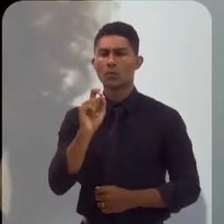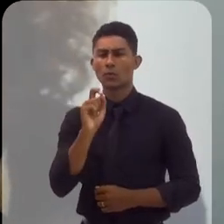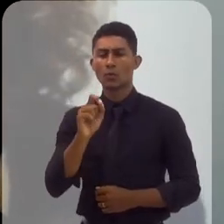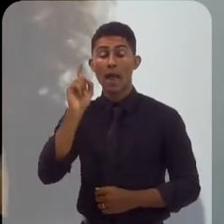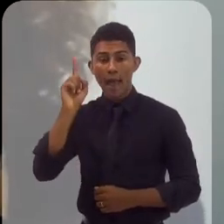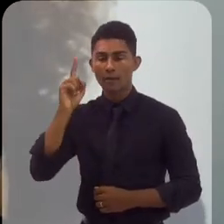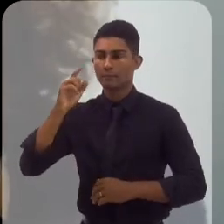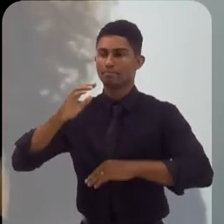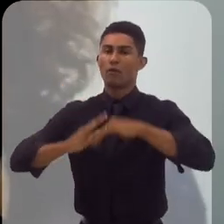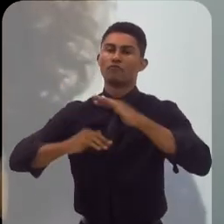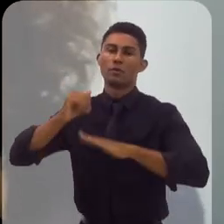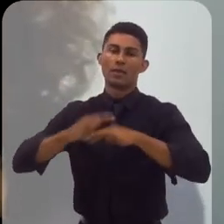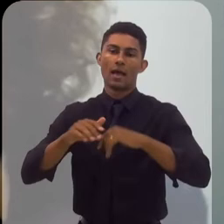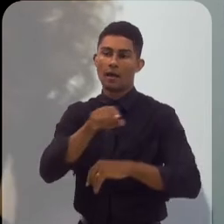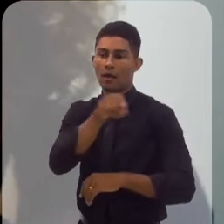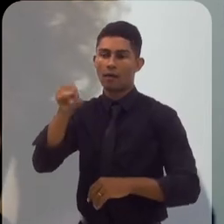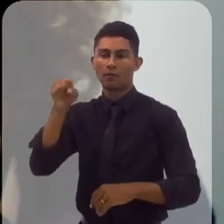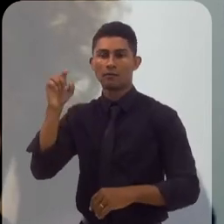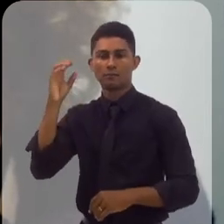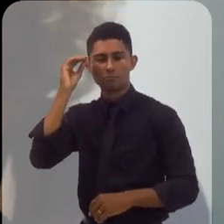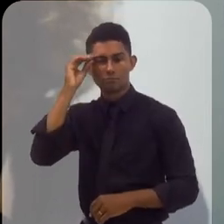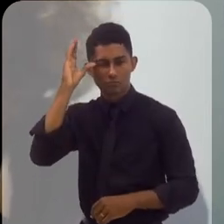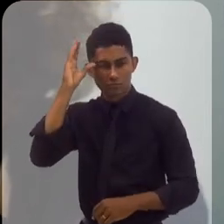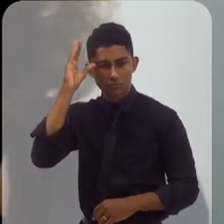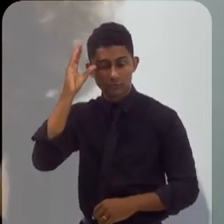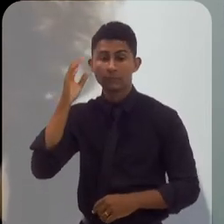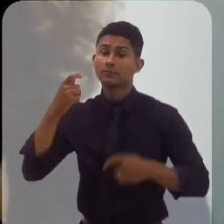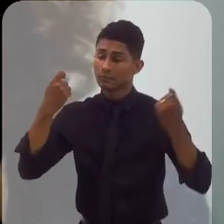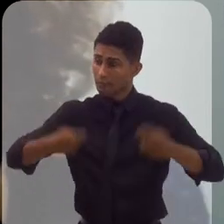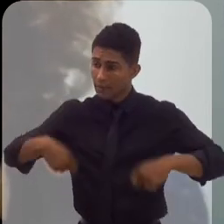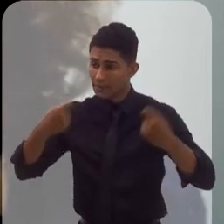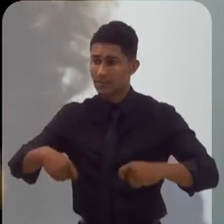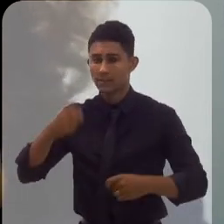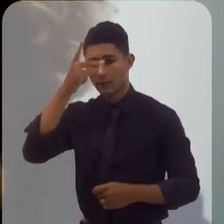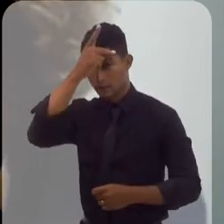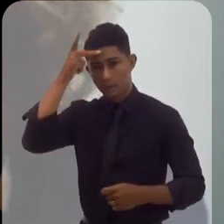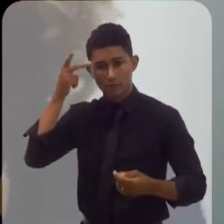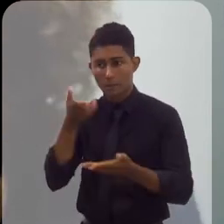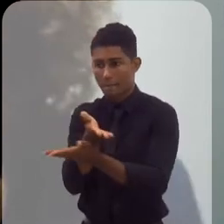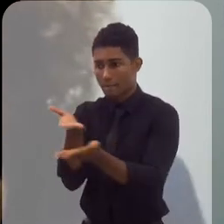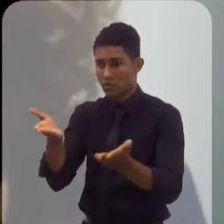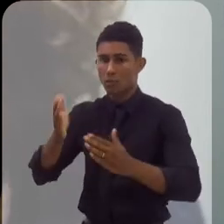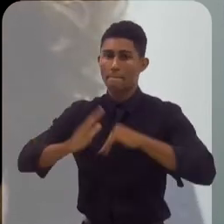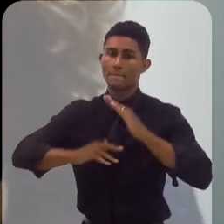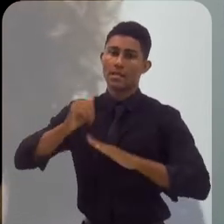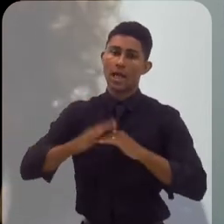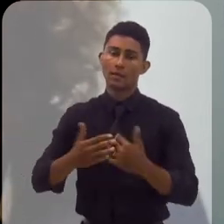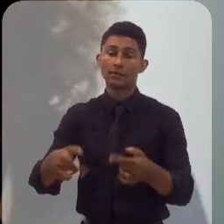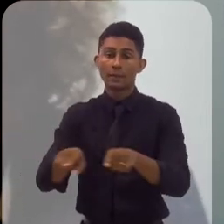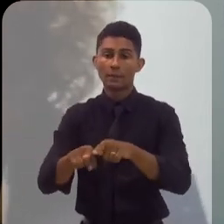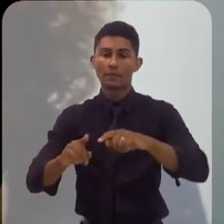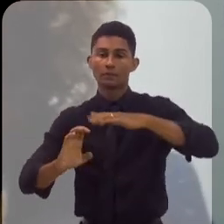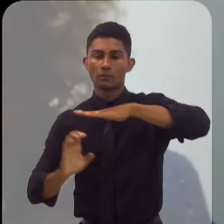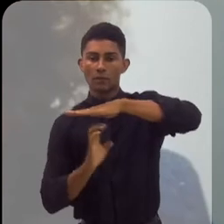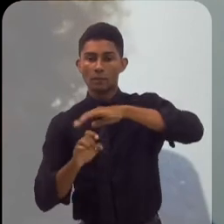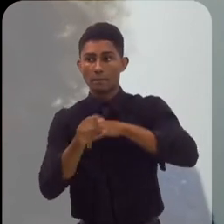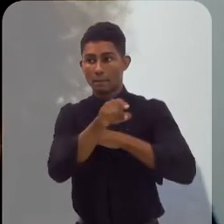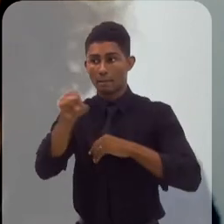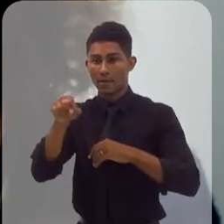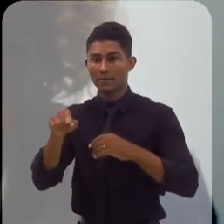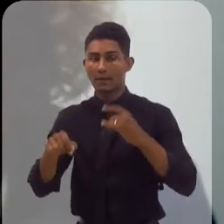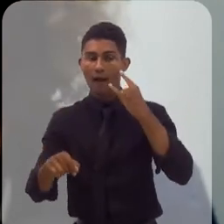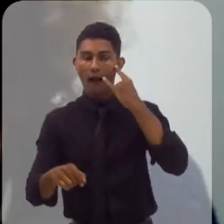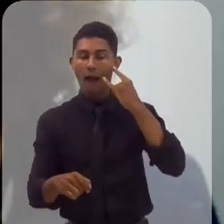aí, que é da capacitação. A gente precisa também ter mão de obra especializada nisso, e principalmente atrair essa indústria